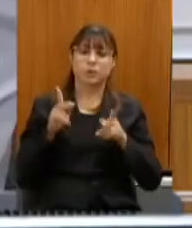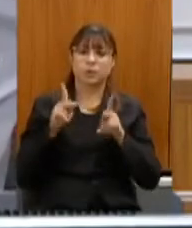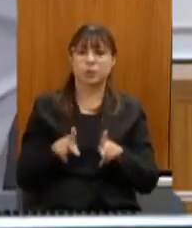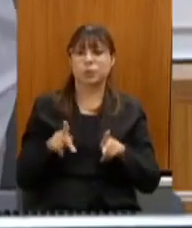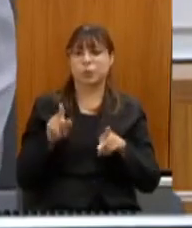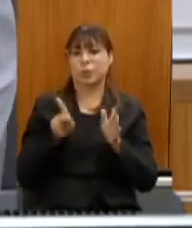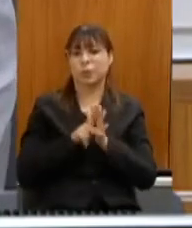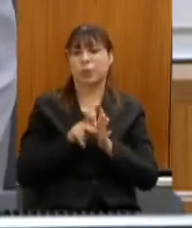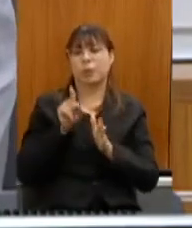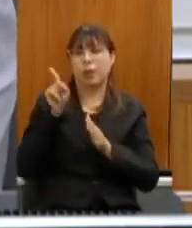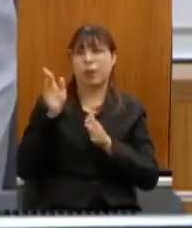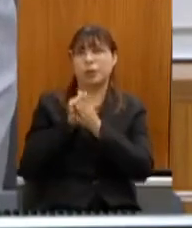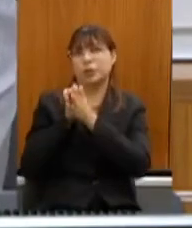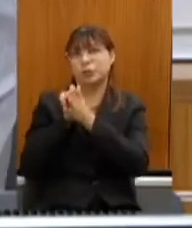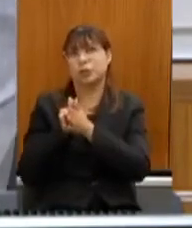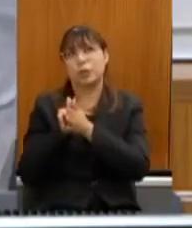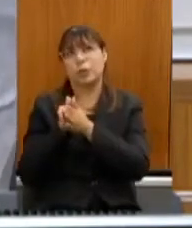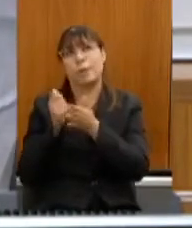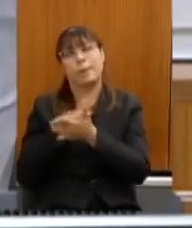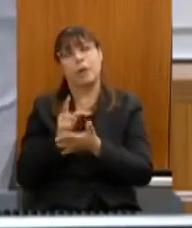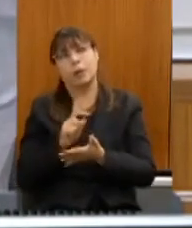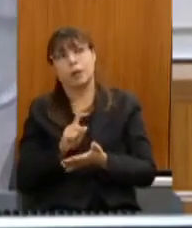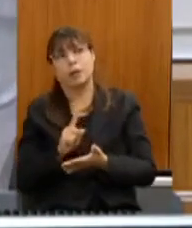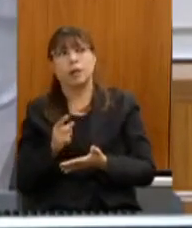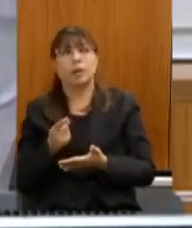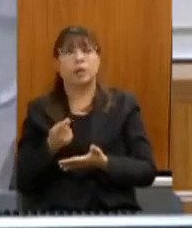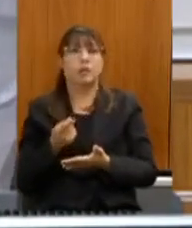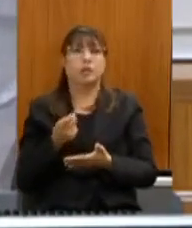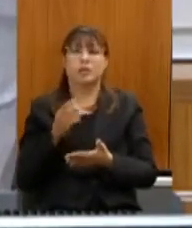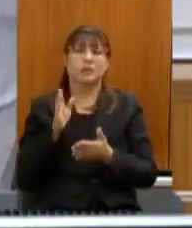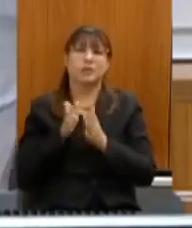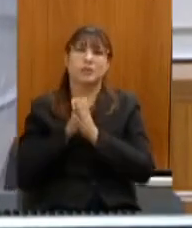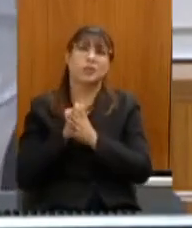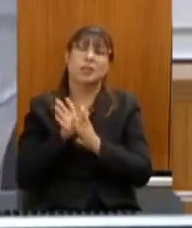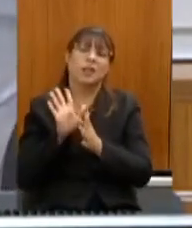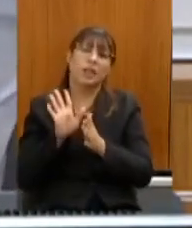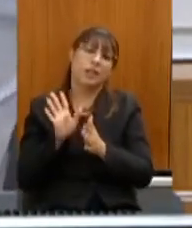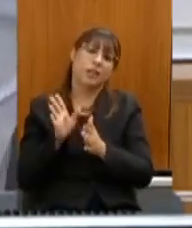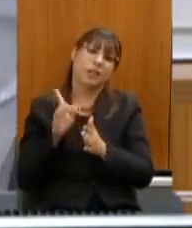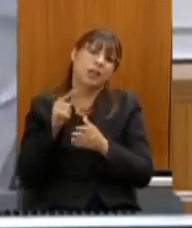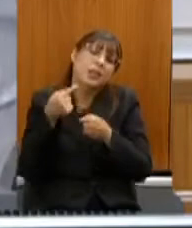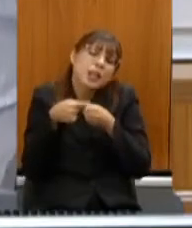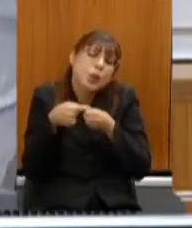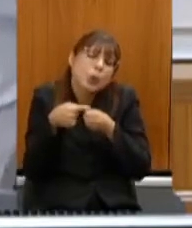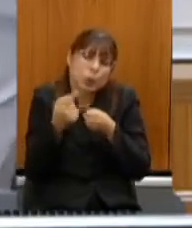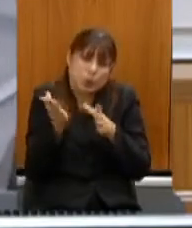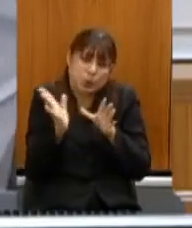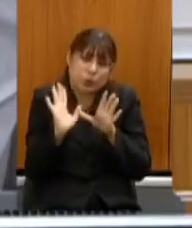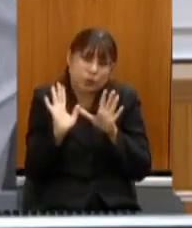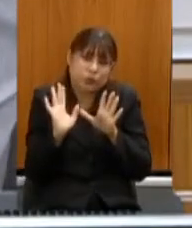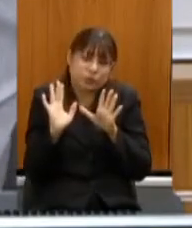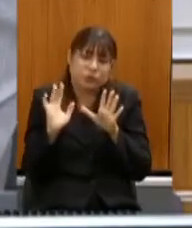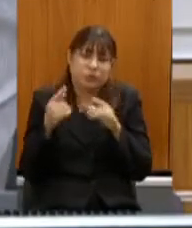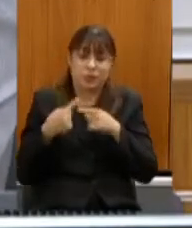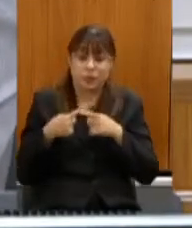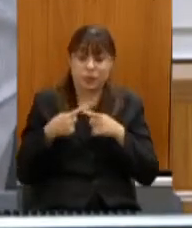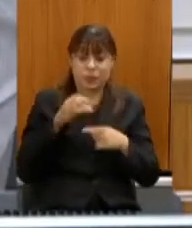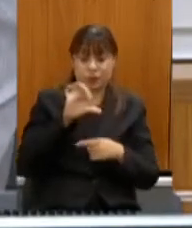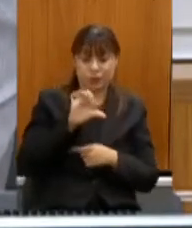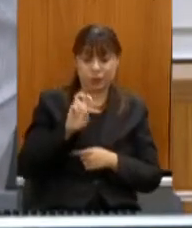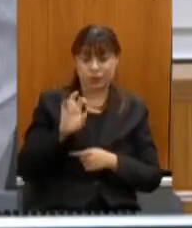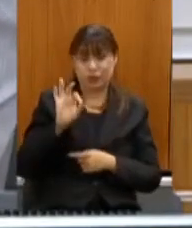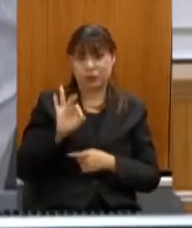Jequitinhonha não pague quem for do Jequitinhonha que eu falo o seguinte quem for do interior porque gente 95